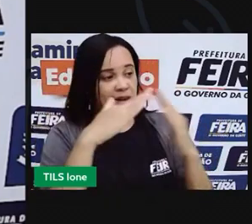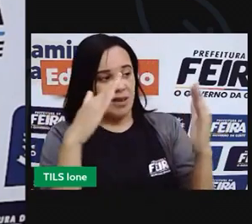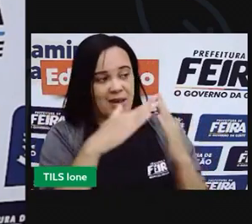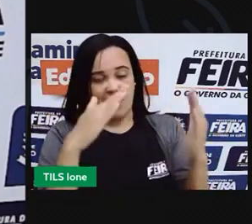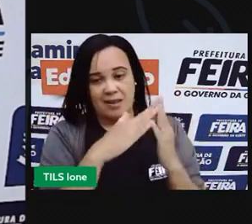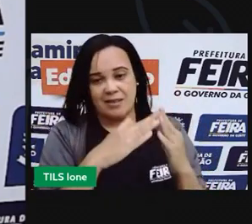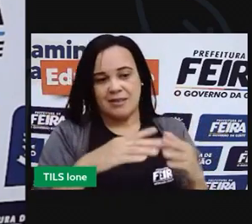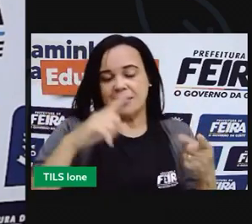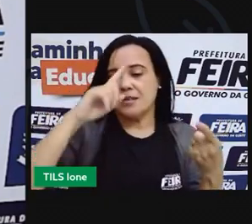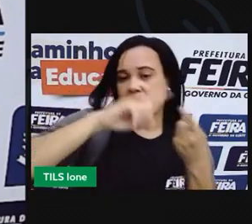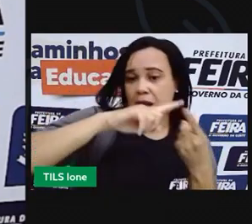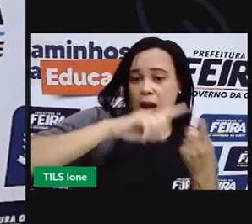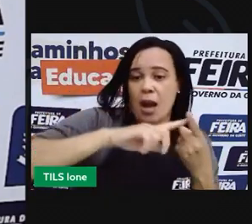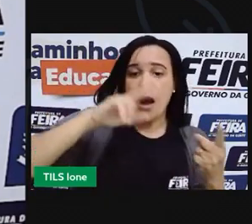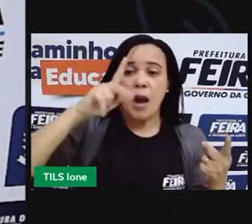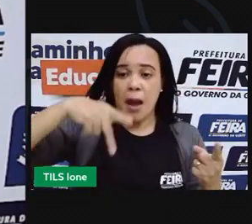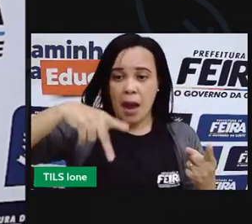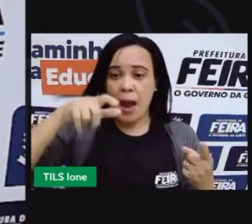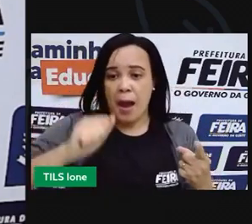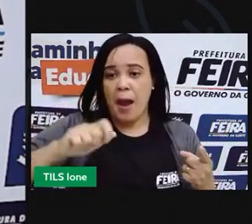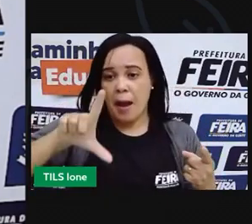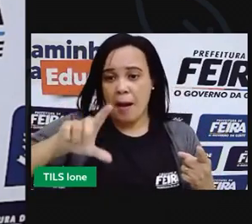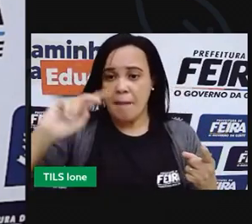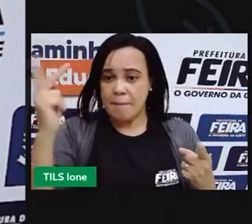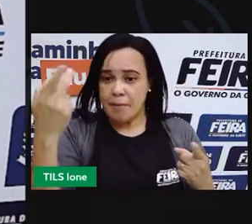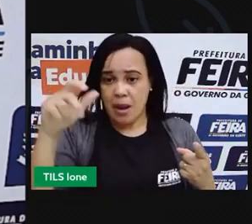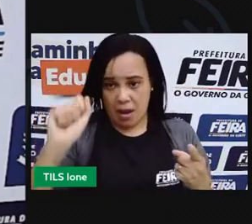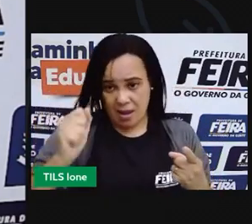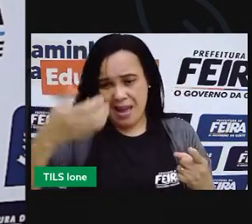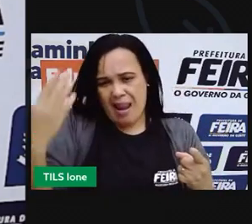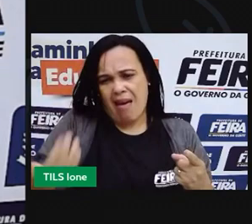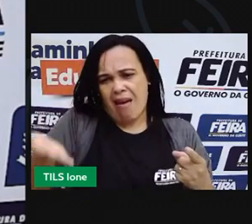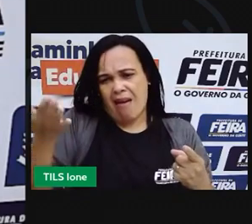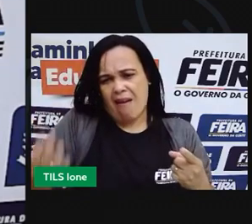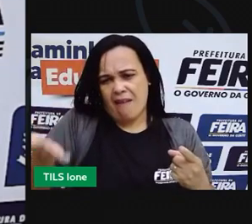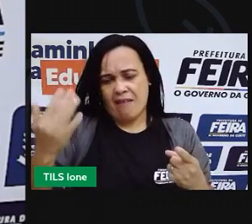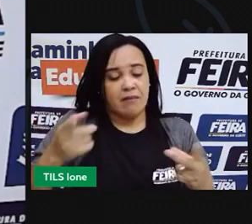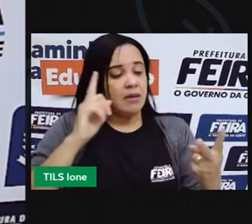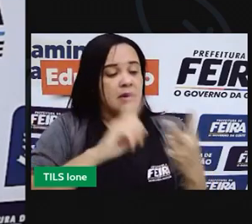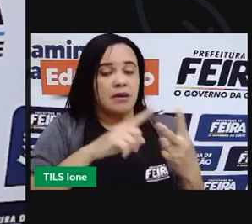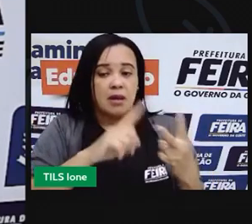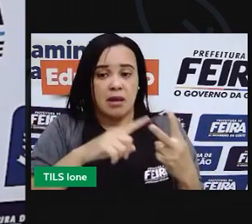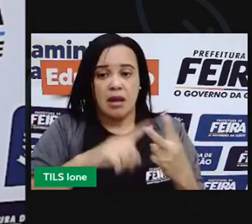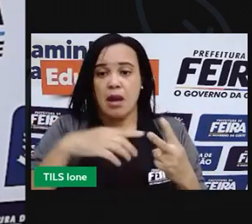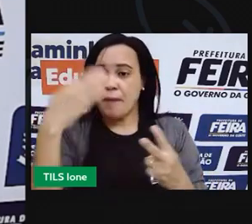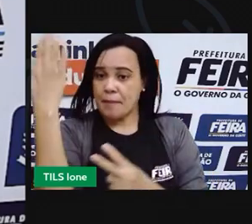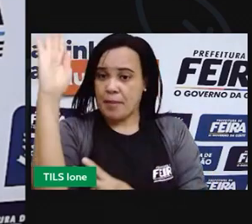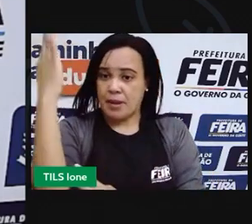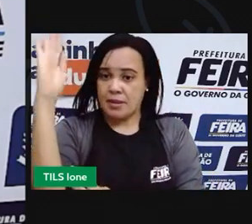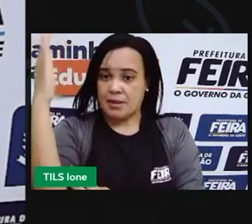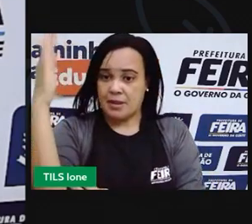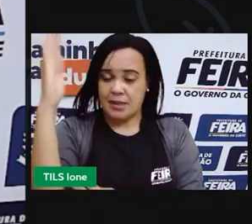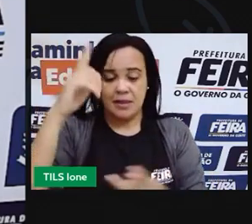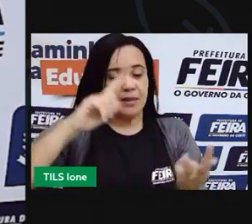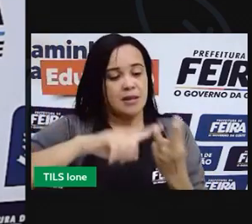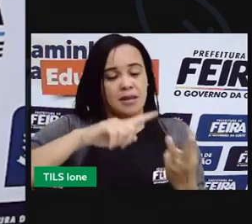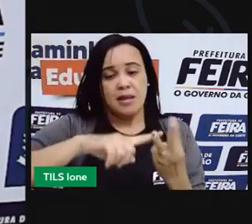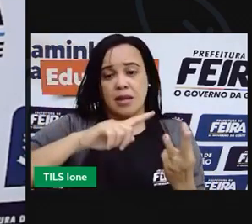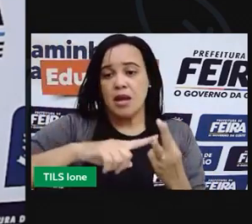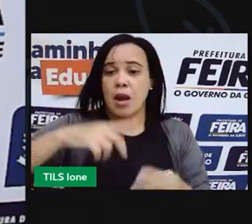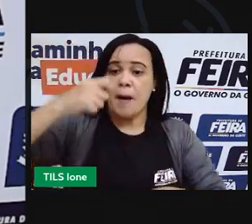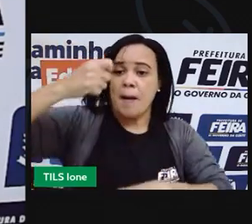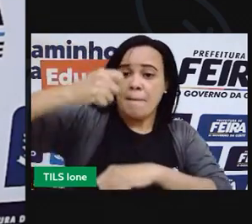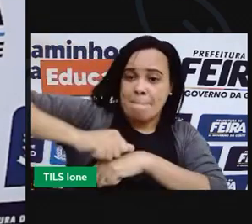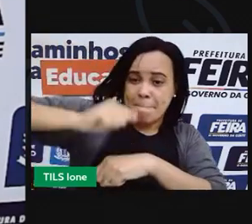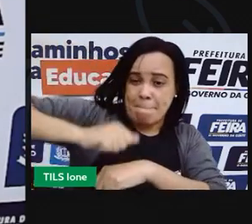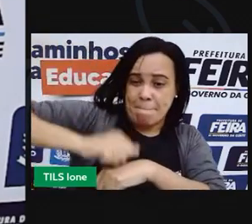uma casa de madeira e a outra casa de pedra. Um dia,